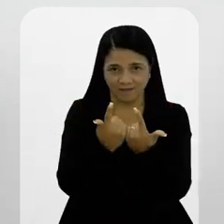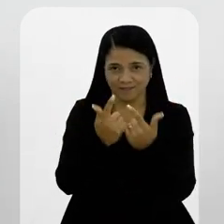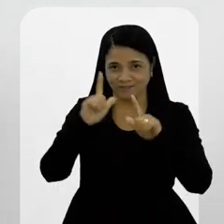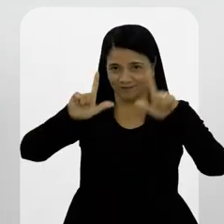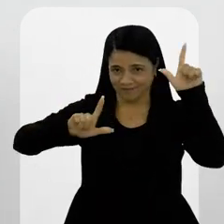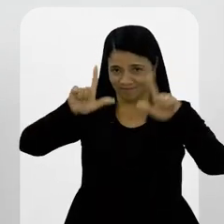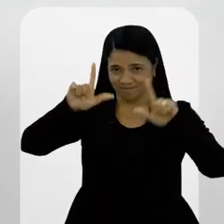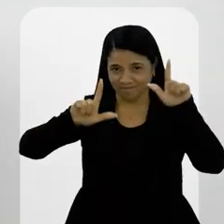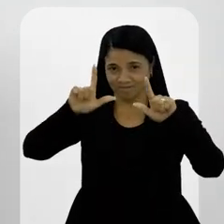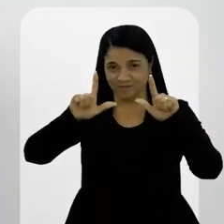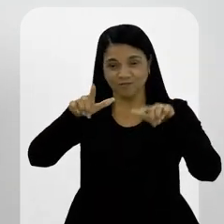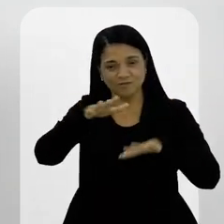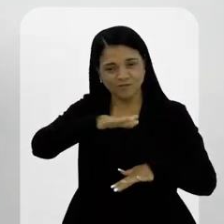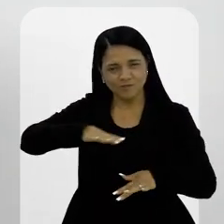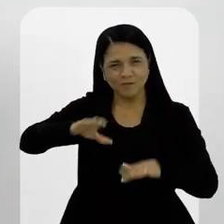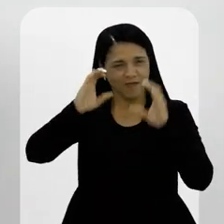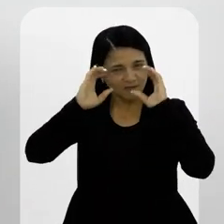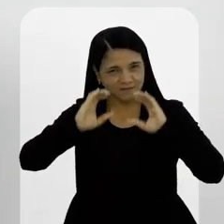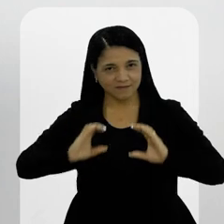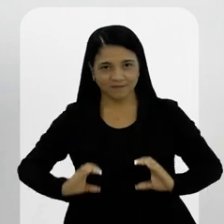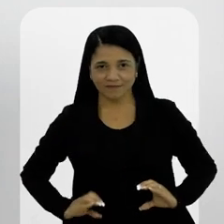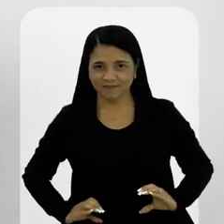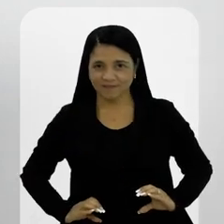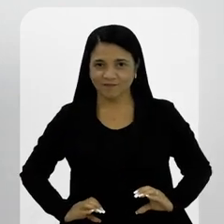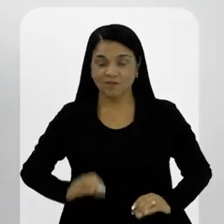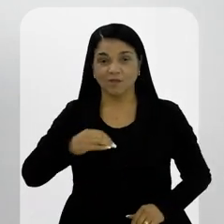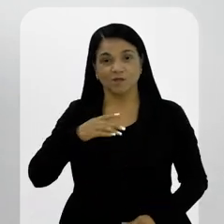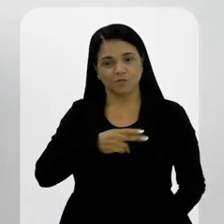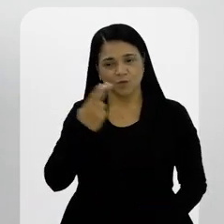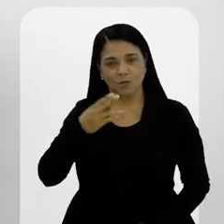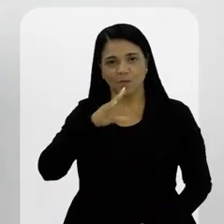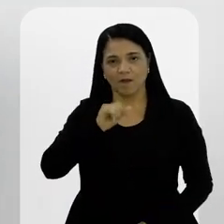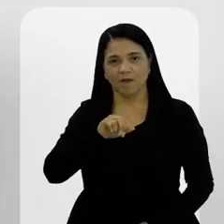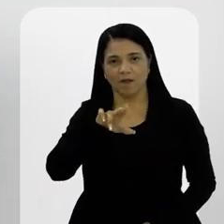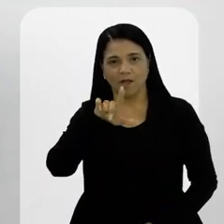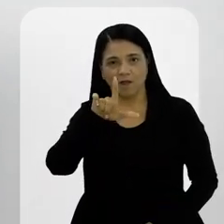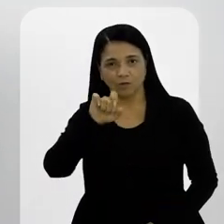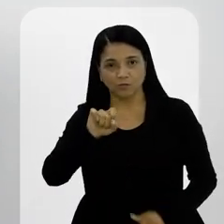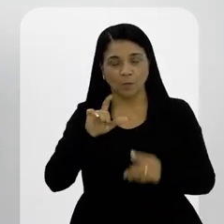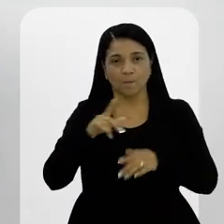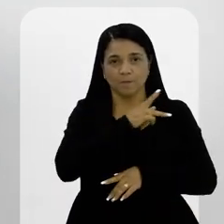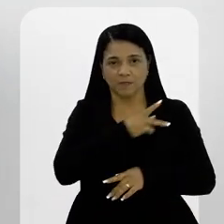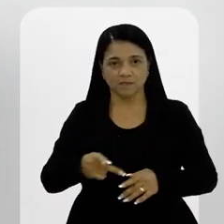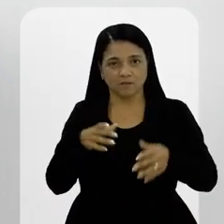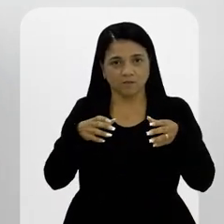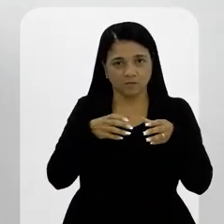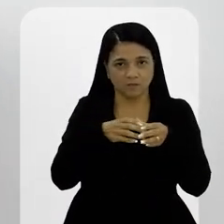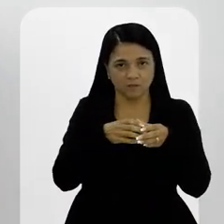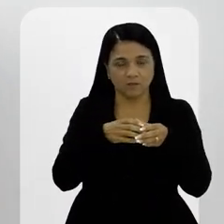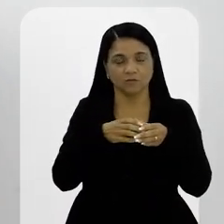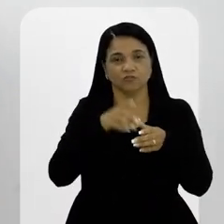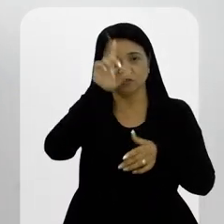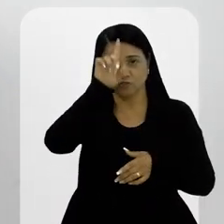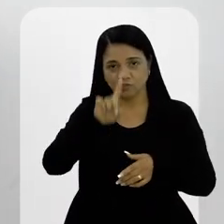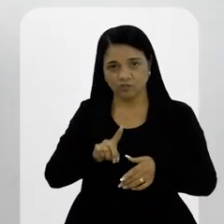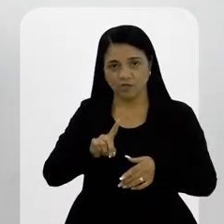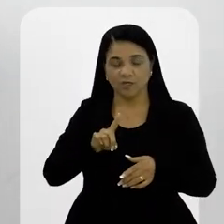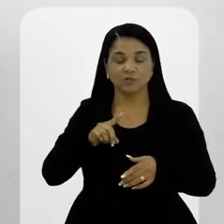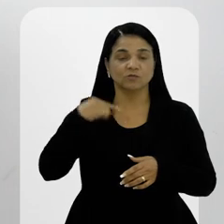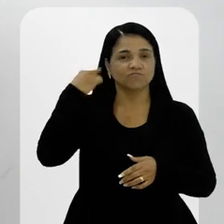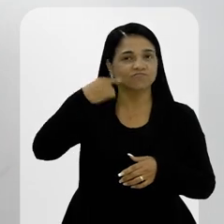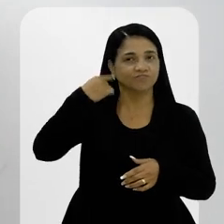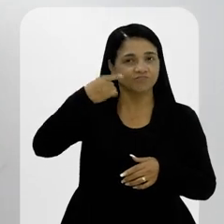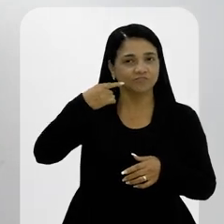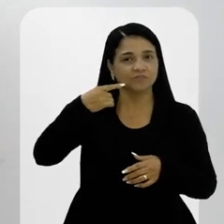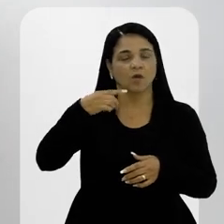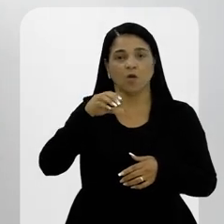TV Alerj, um espaço de cidadania. Eu sou o Carlos Nicodemos, presidente da Comissão de Direito Internacional da OAB